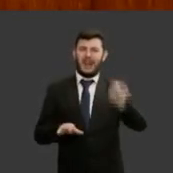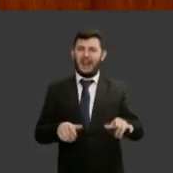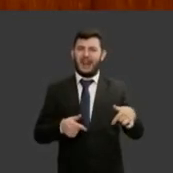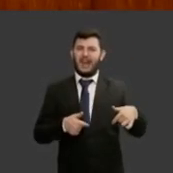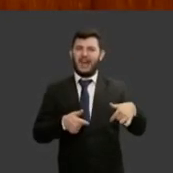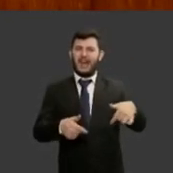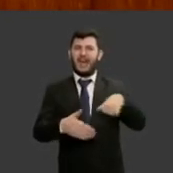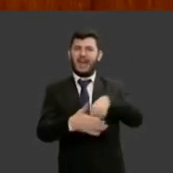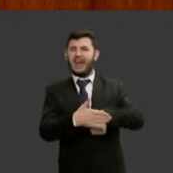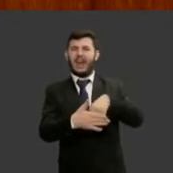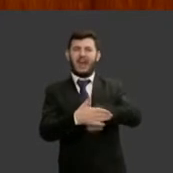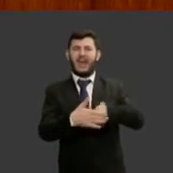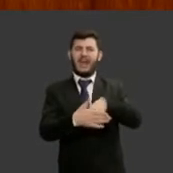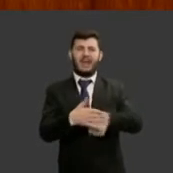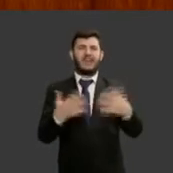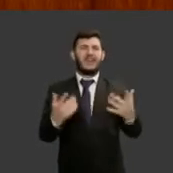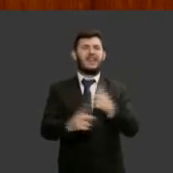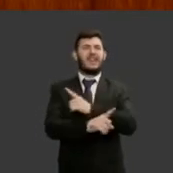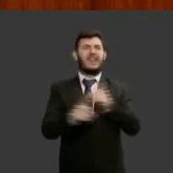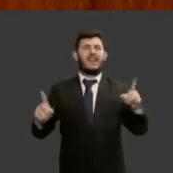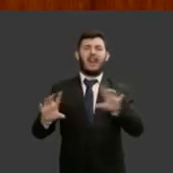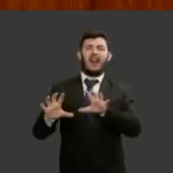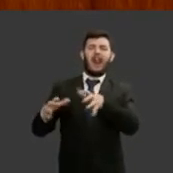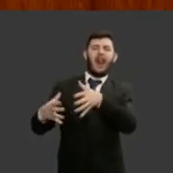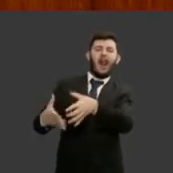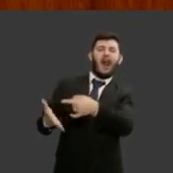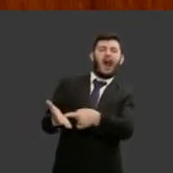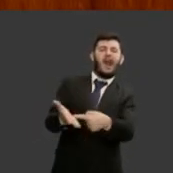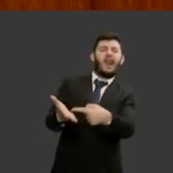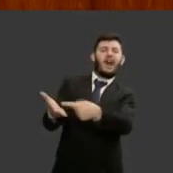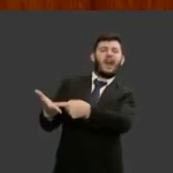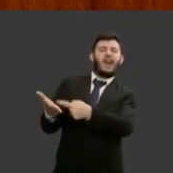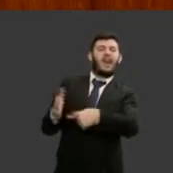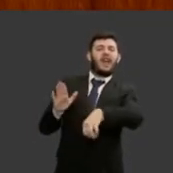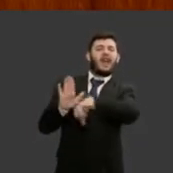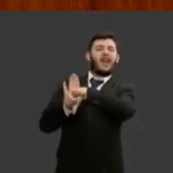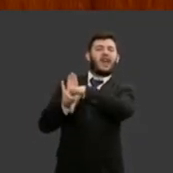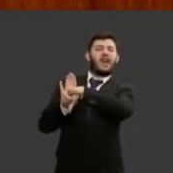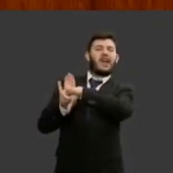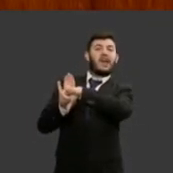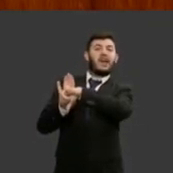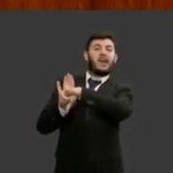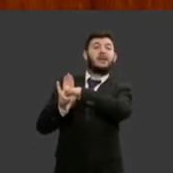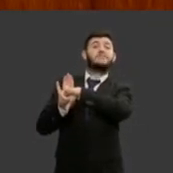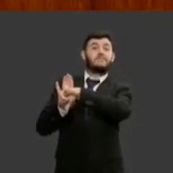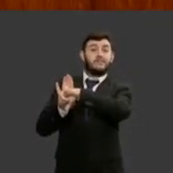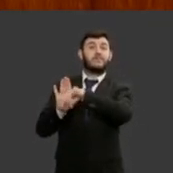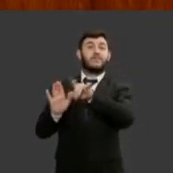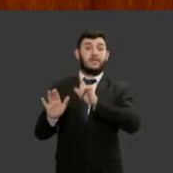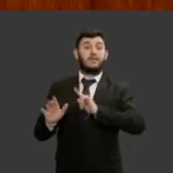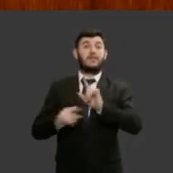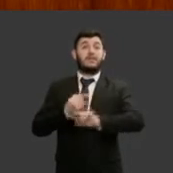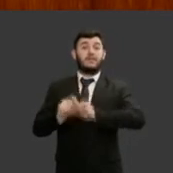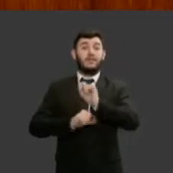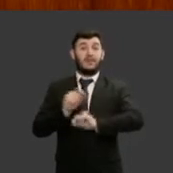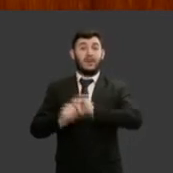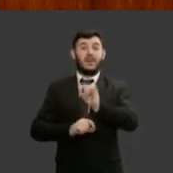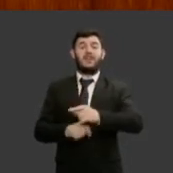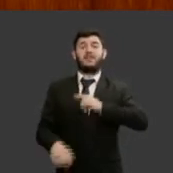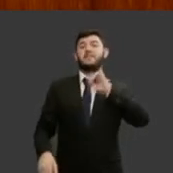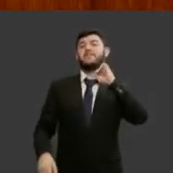organizações criminosas que como epidemia social infestam as relações políticas